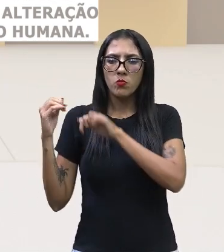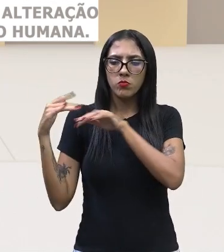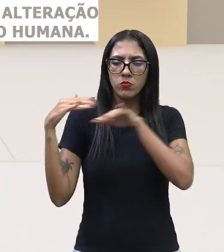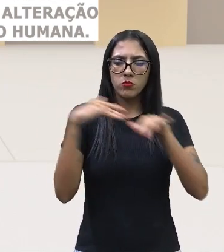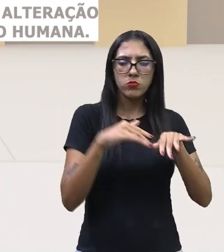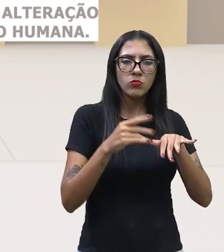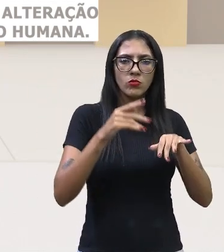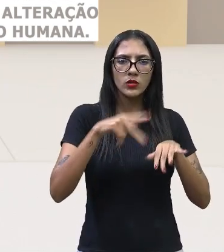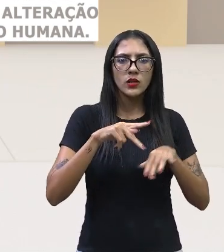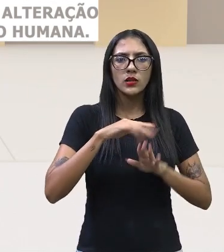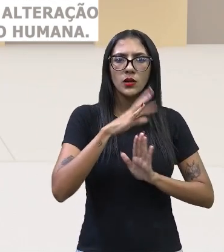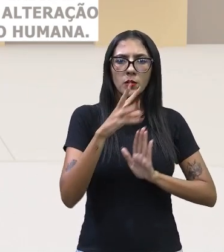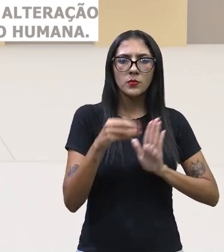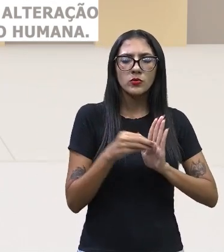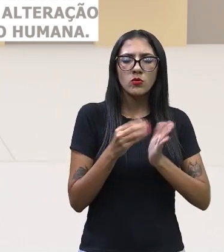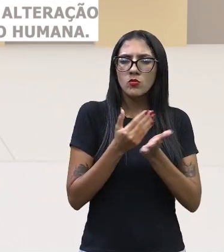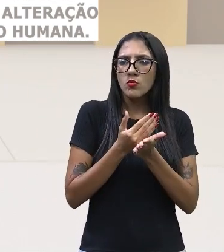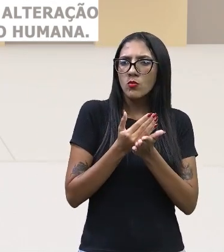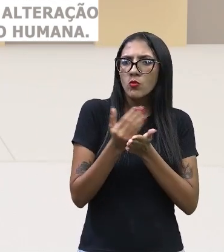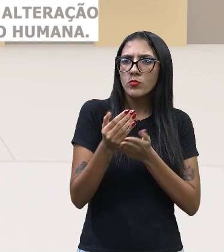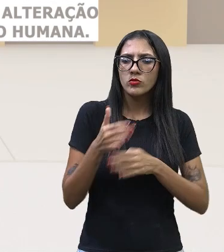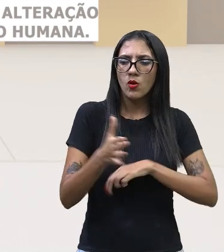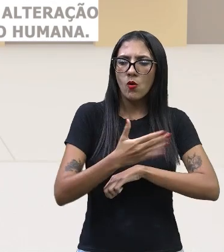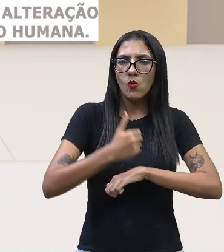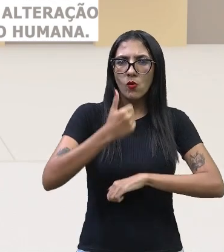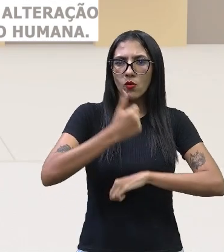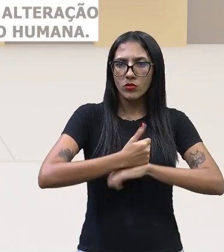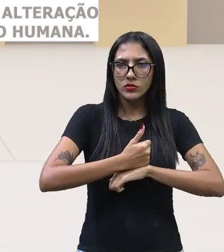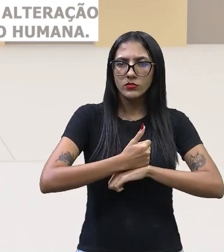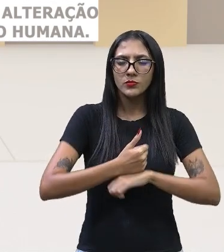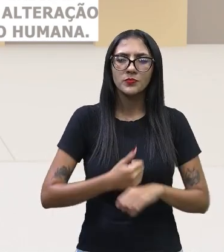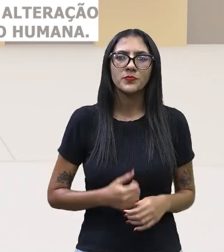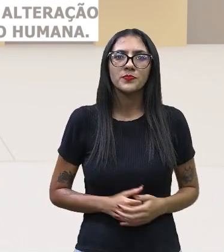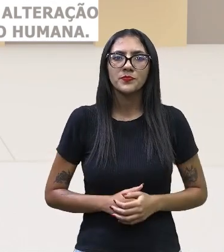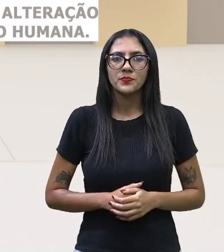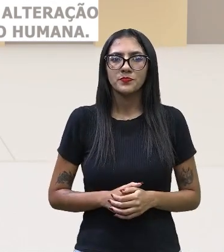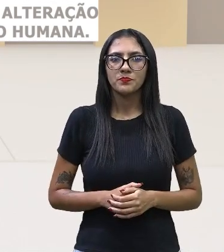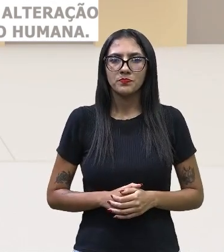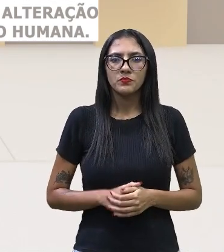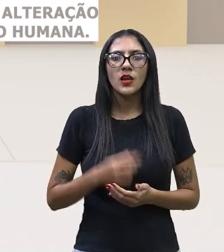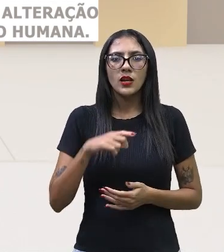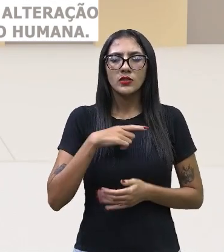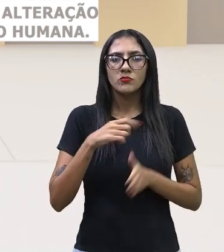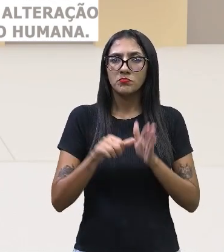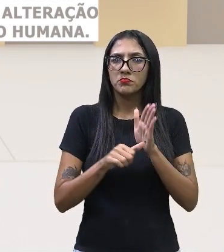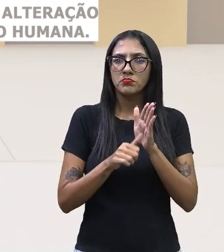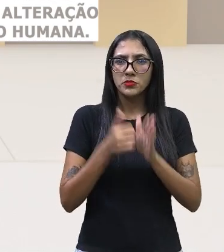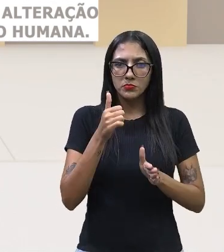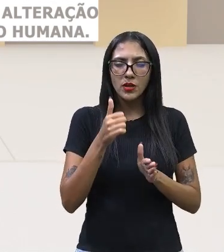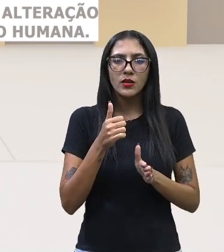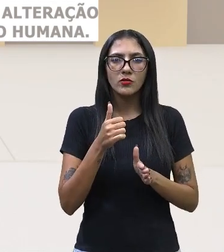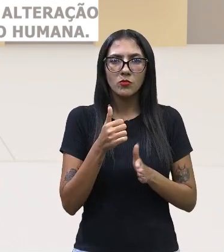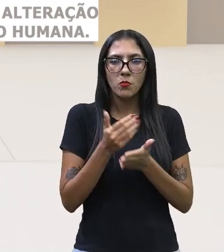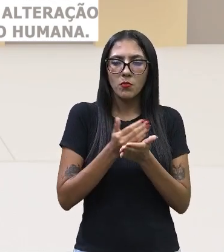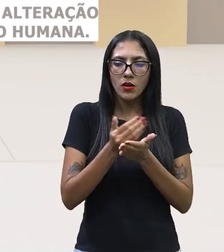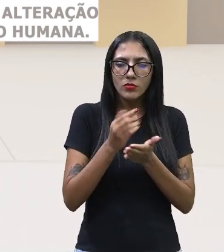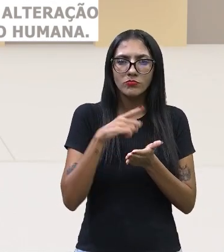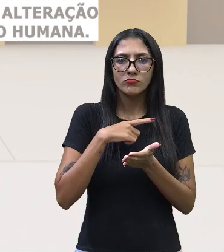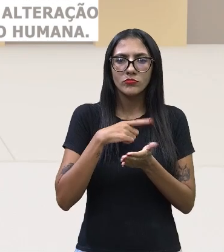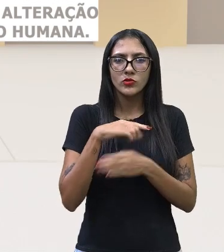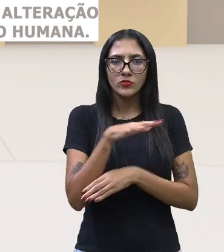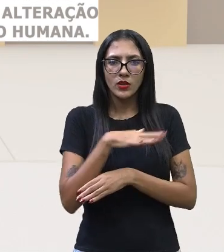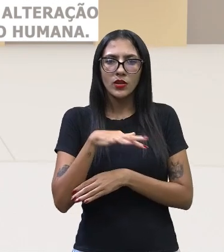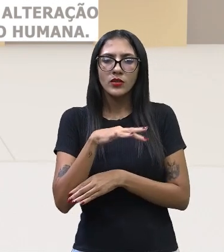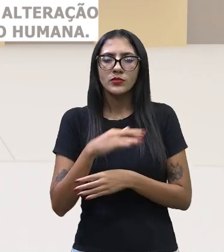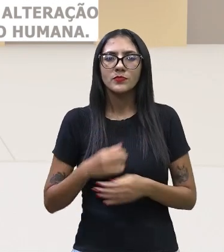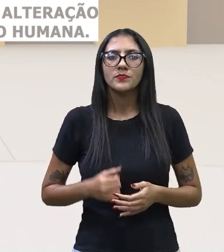o processo de colonização. Digamos que foi o primeiro boom do desmatamento, que foi algo feito de forma